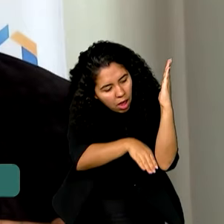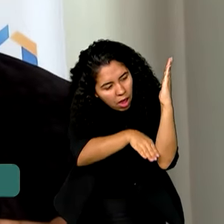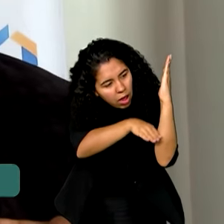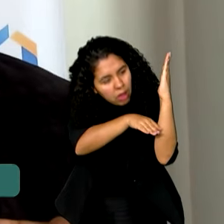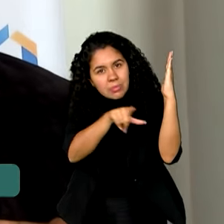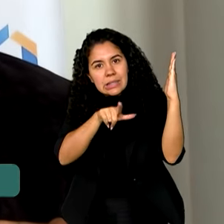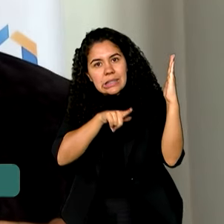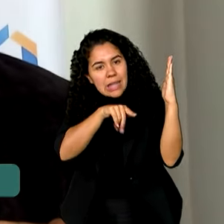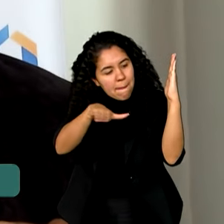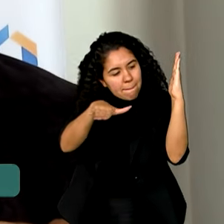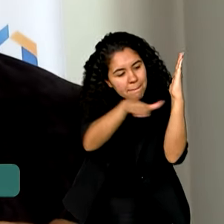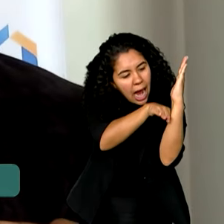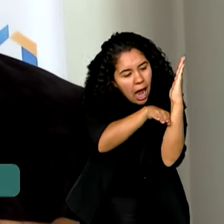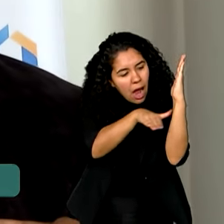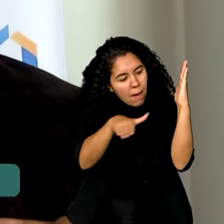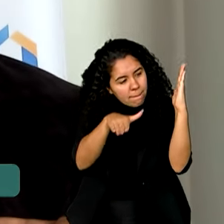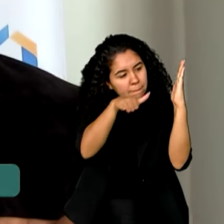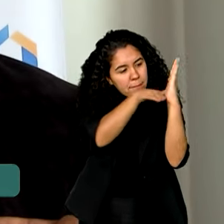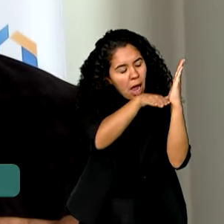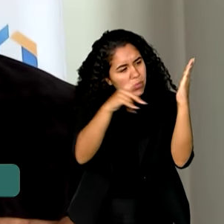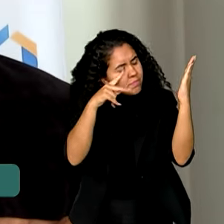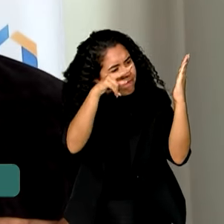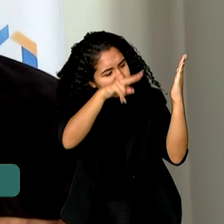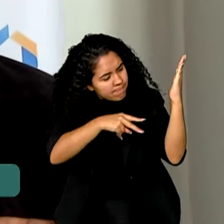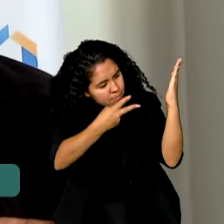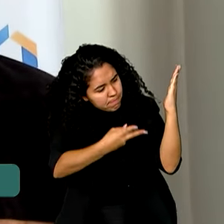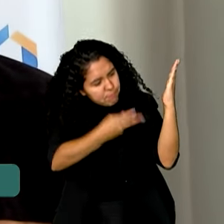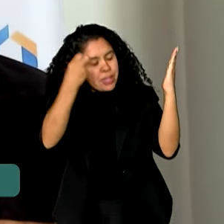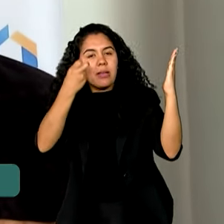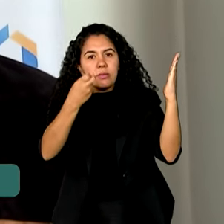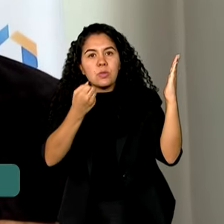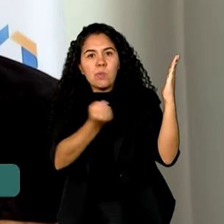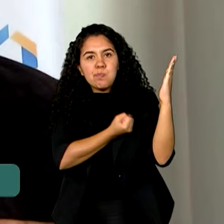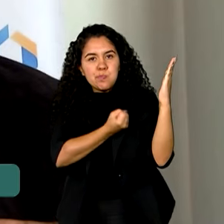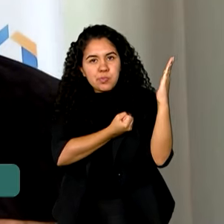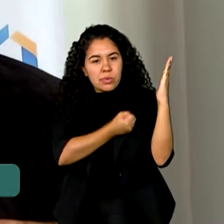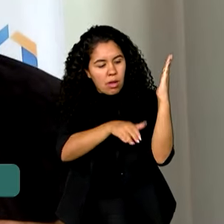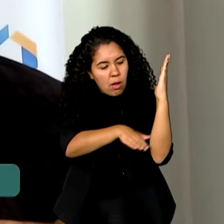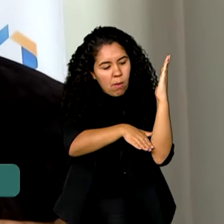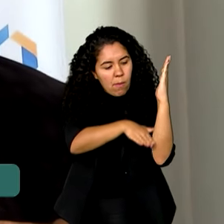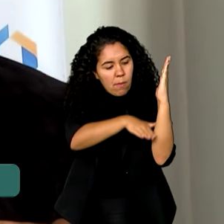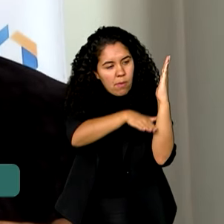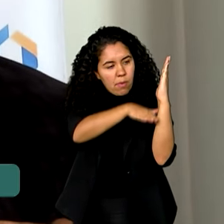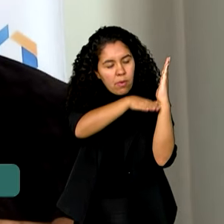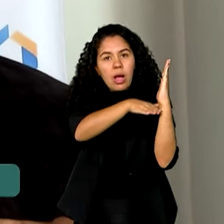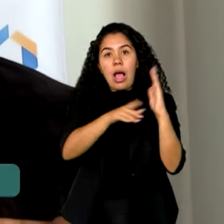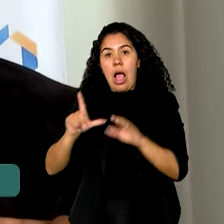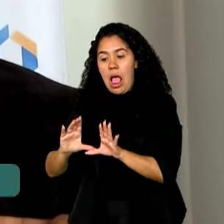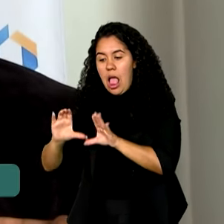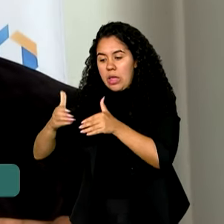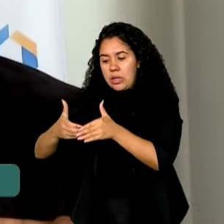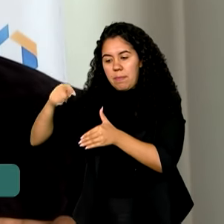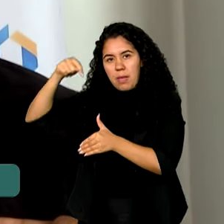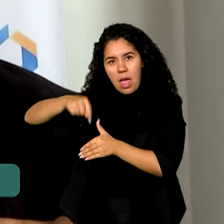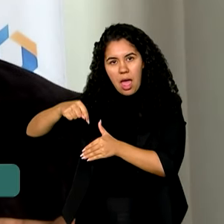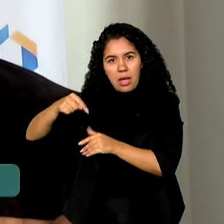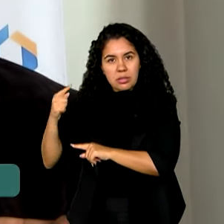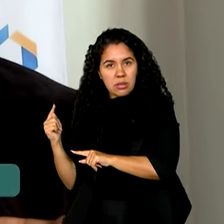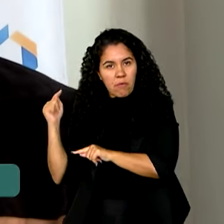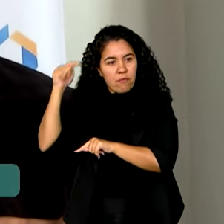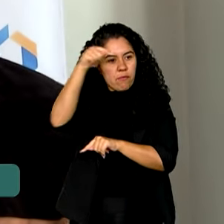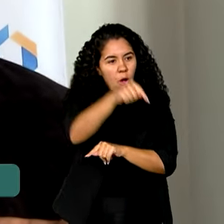e a partir daquela fixação dessa marca que a água deixa na parede, minha equipe de topografia consegui